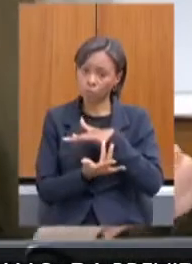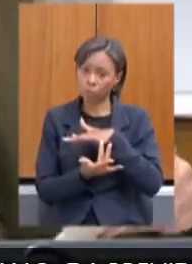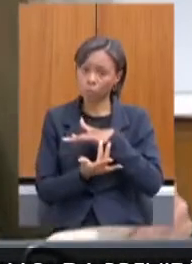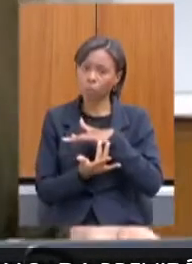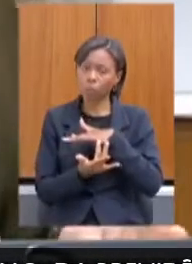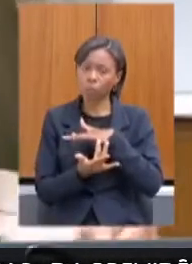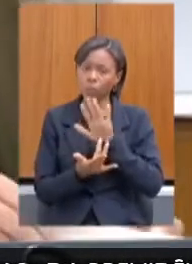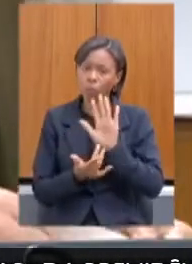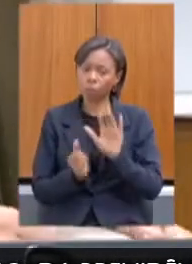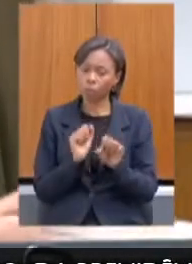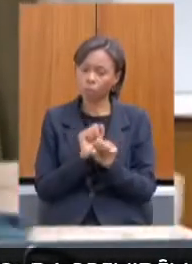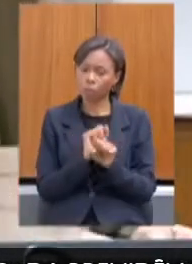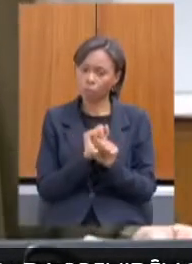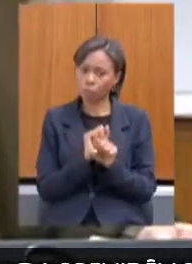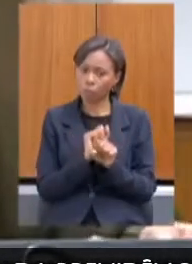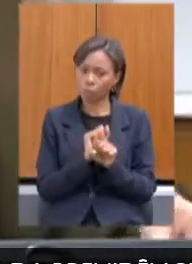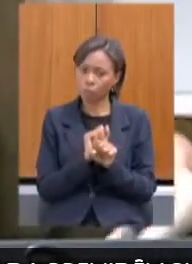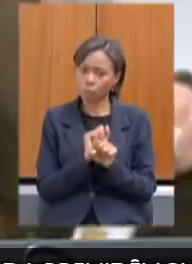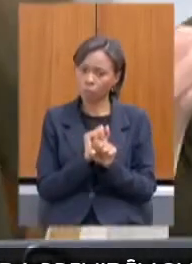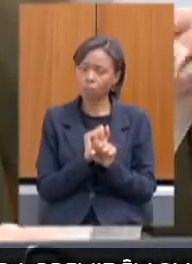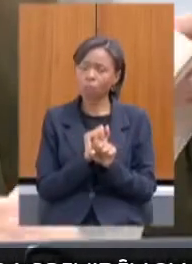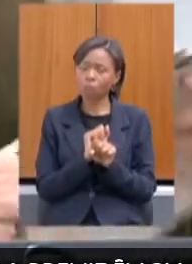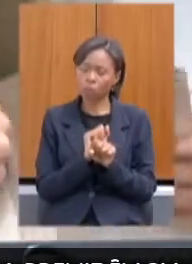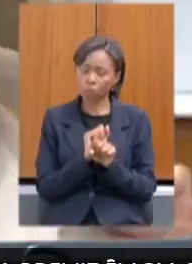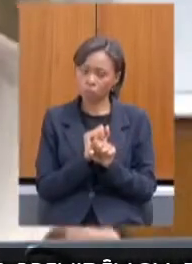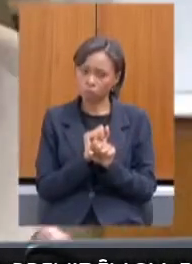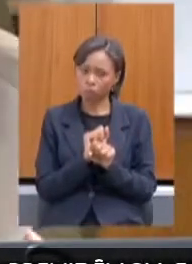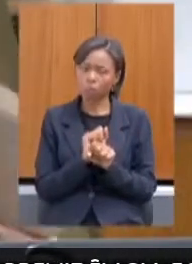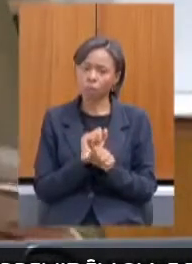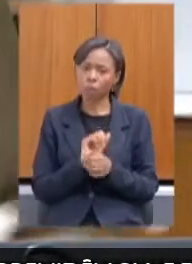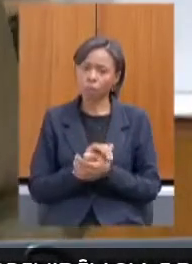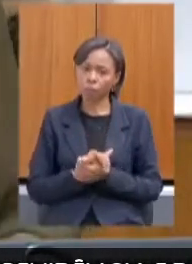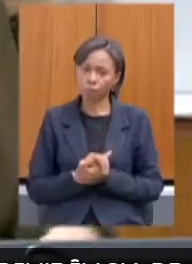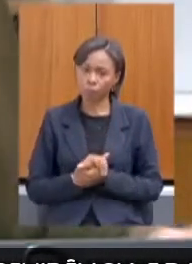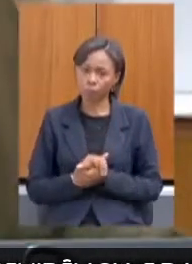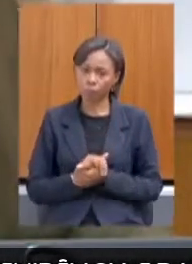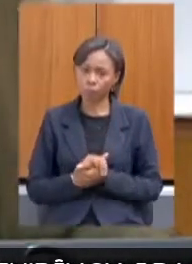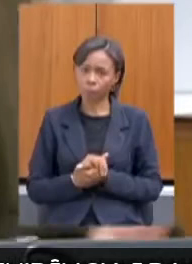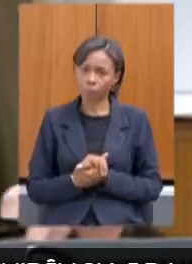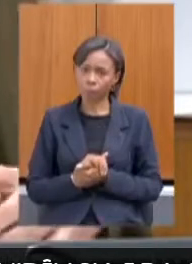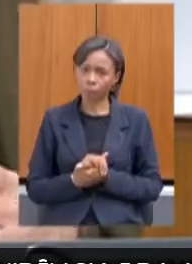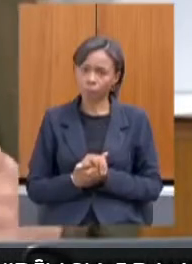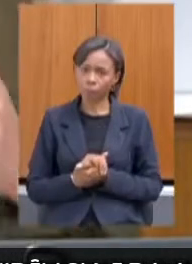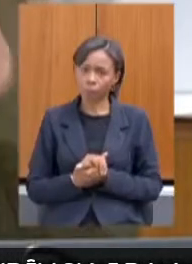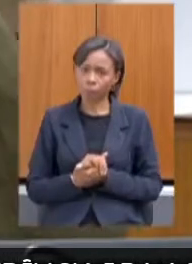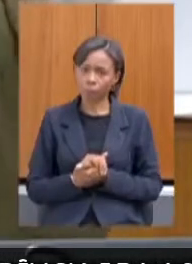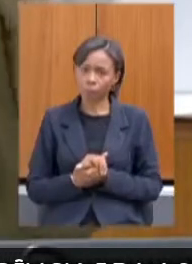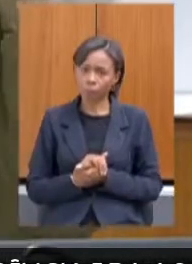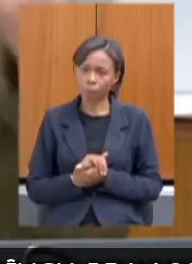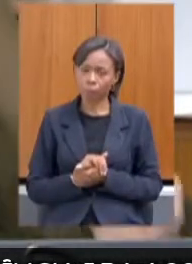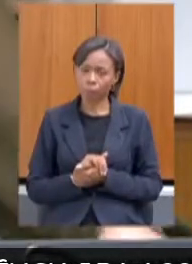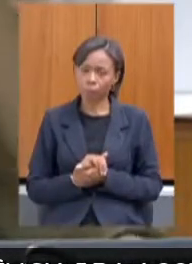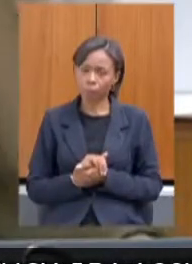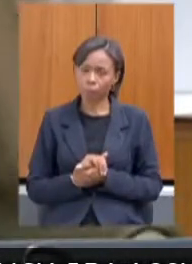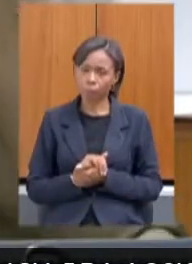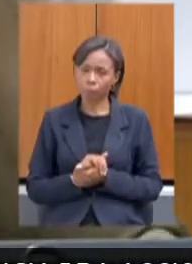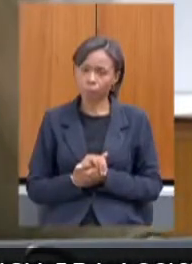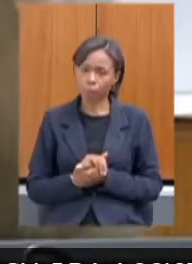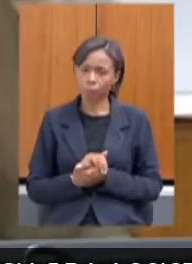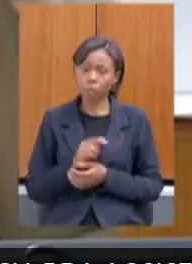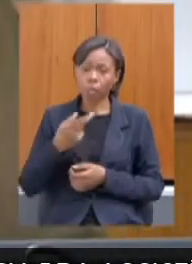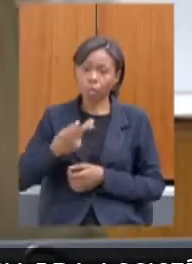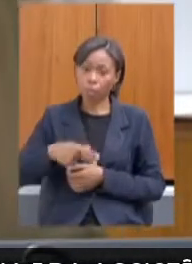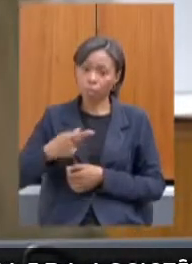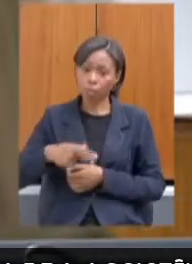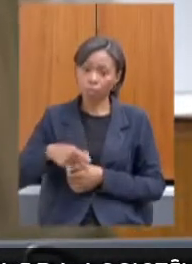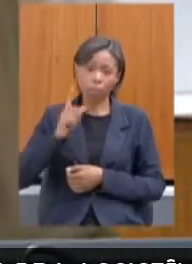Só um minuto. Que foi exatamente para... Eu não sei se a senhora viu na apresentação. Em Minas,